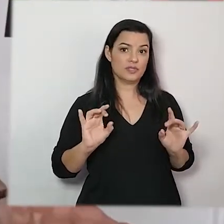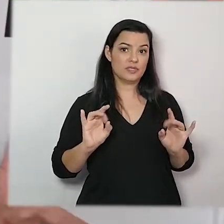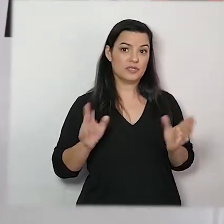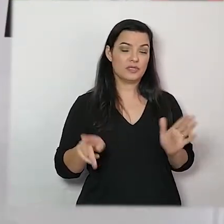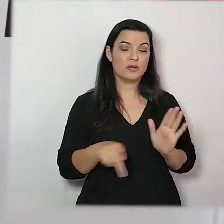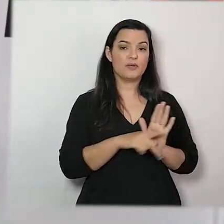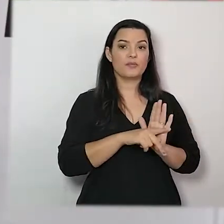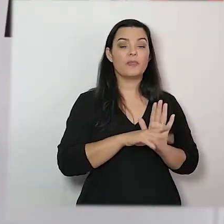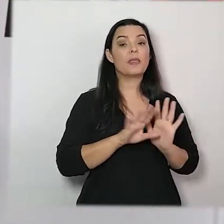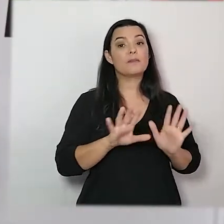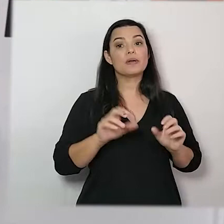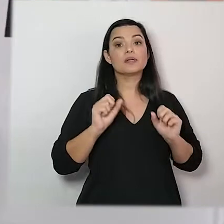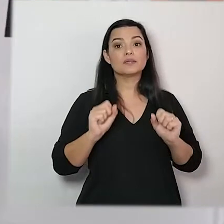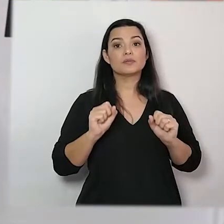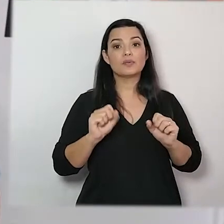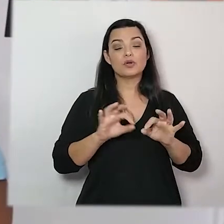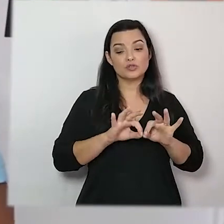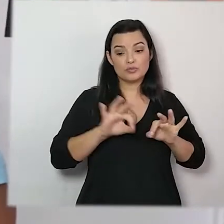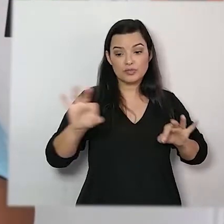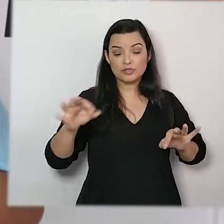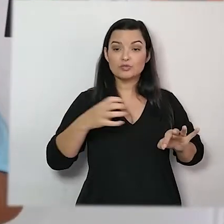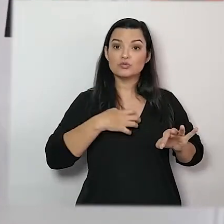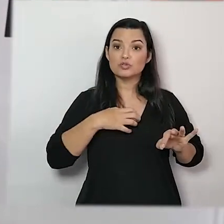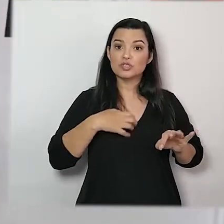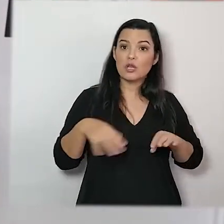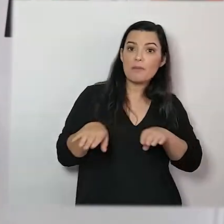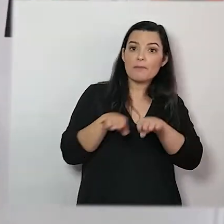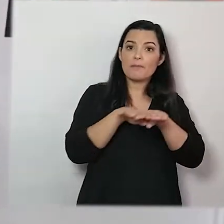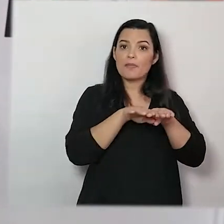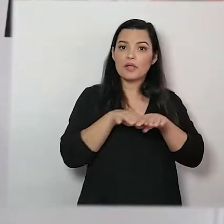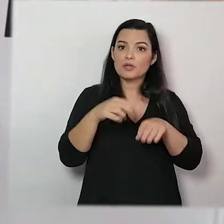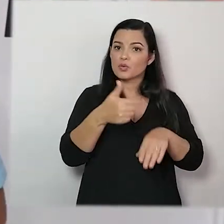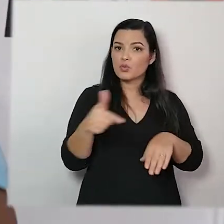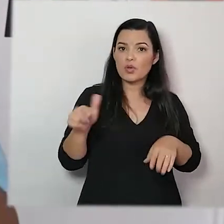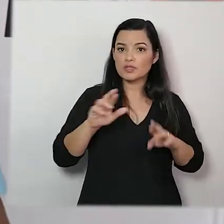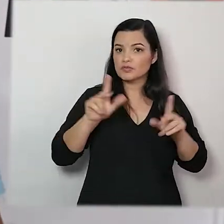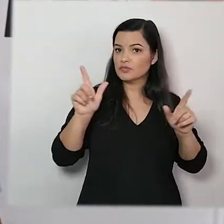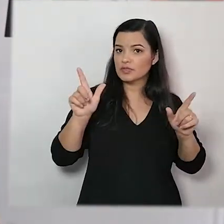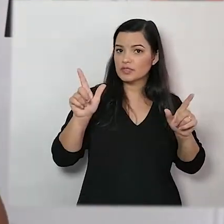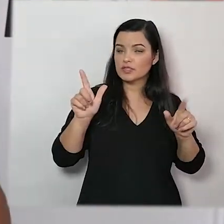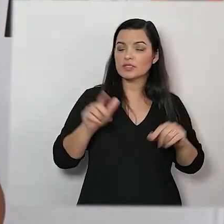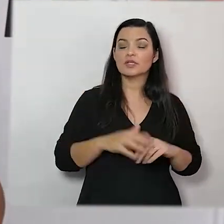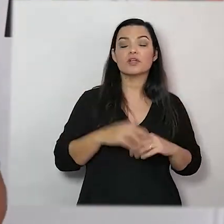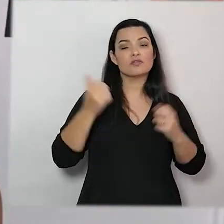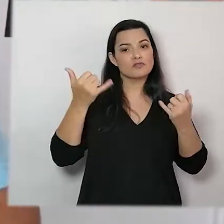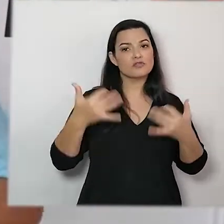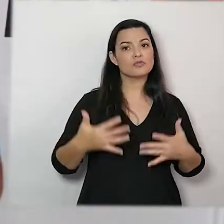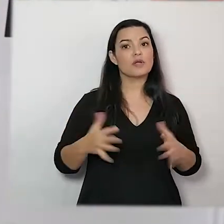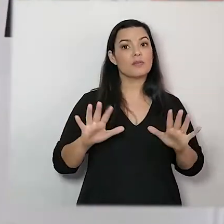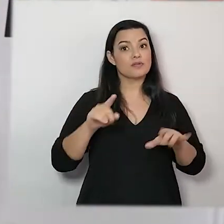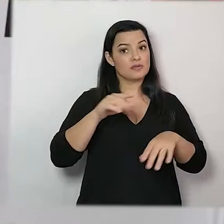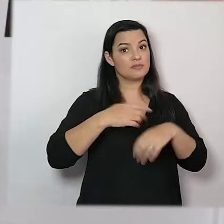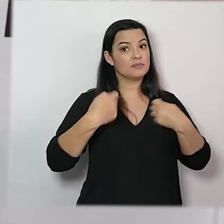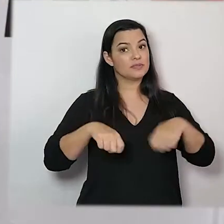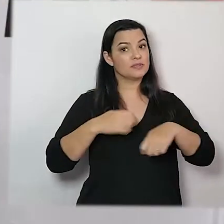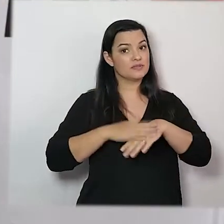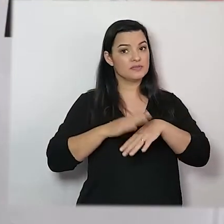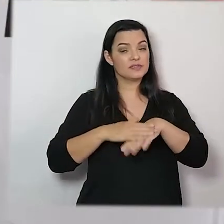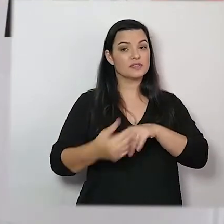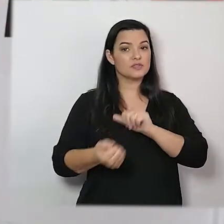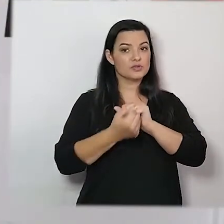não padronizadas. Vou te explicar, mas com você fazendo.